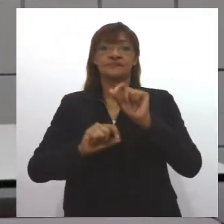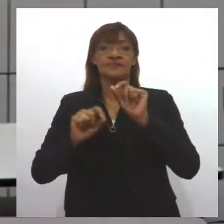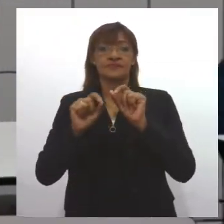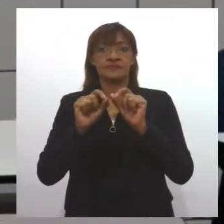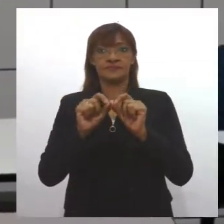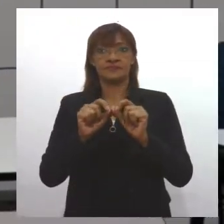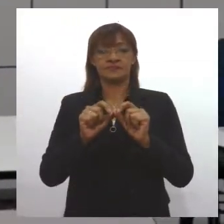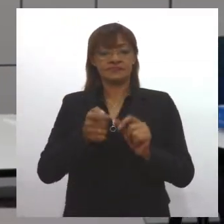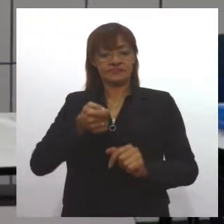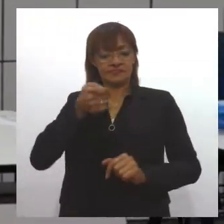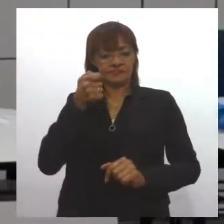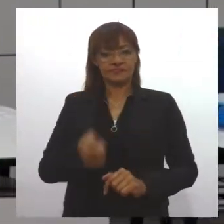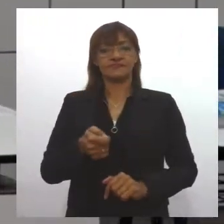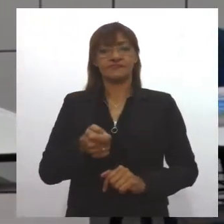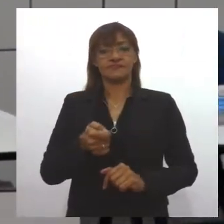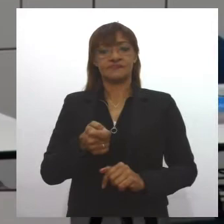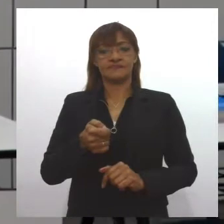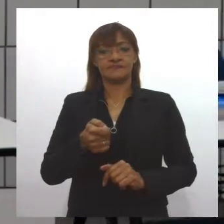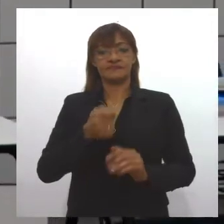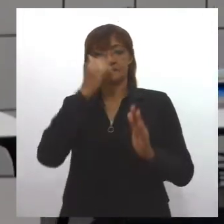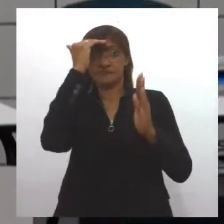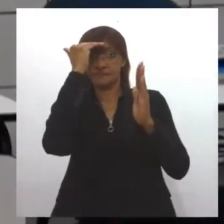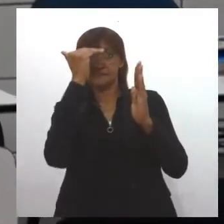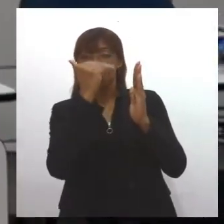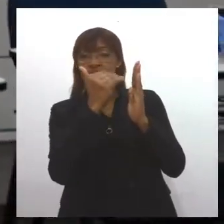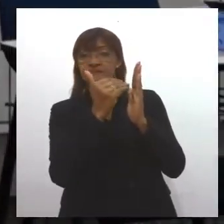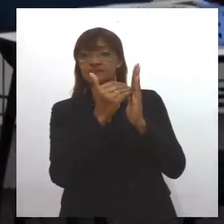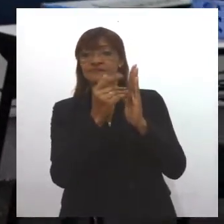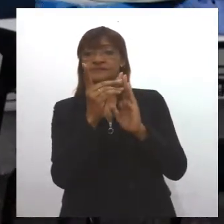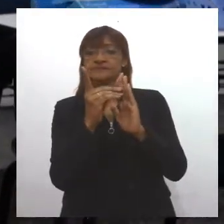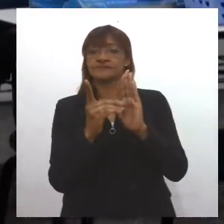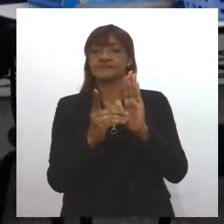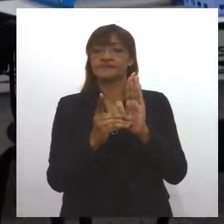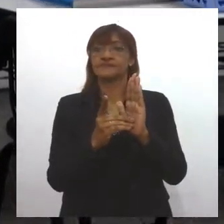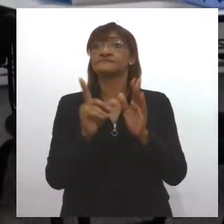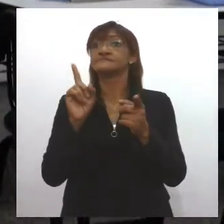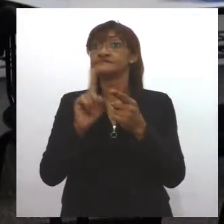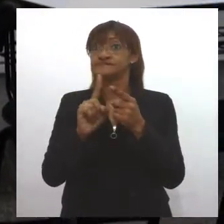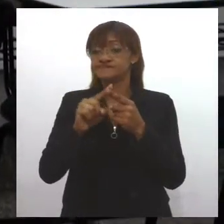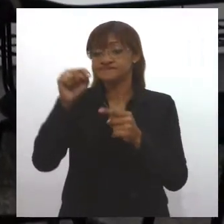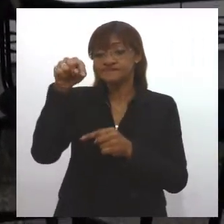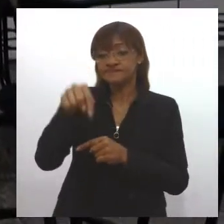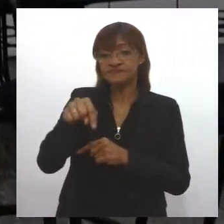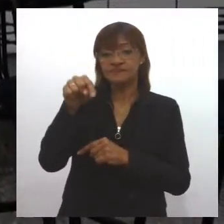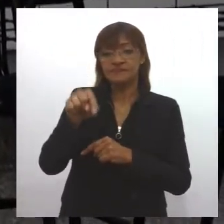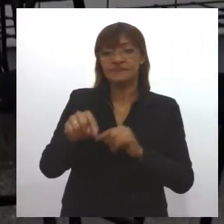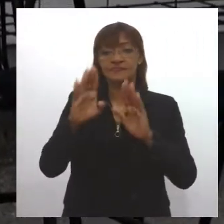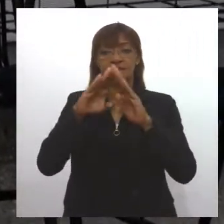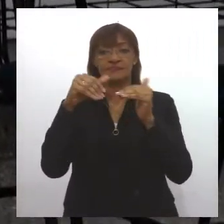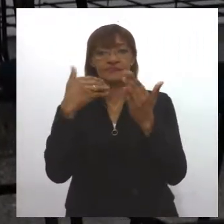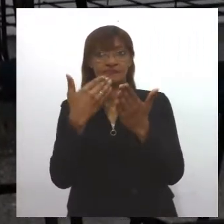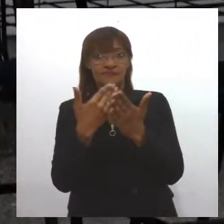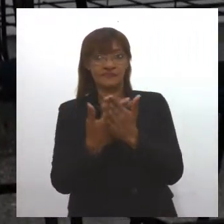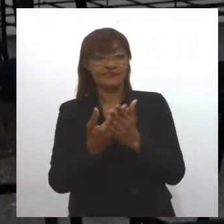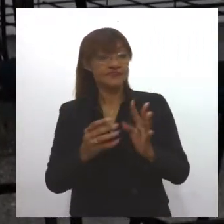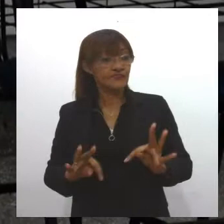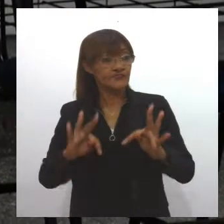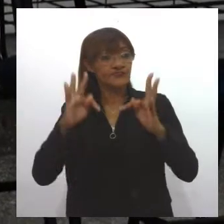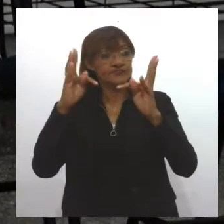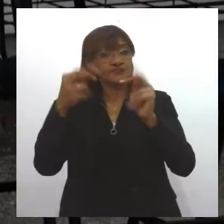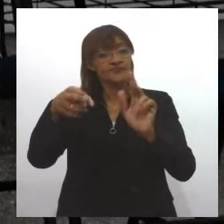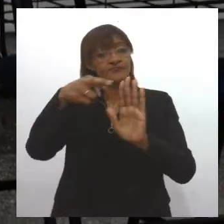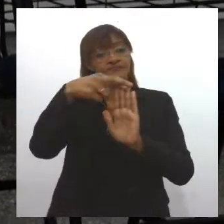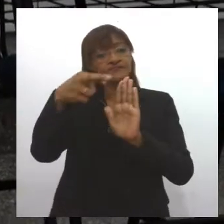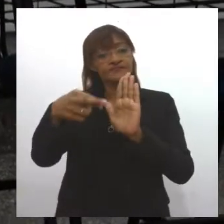rigorosas orientações. E mesmo nesta escola, onde todos os protocolos estão